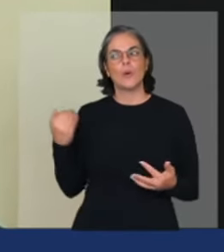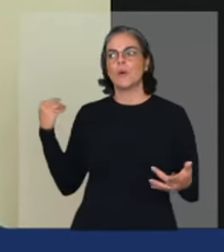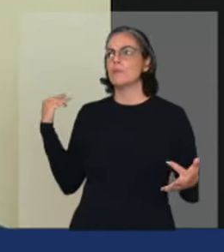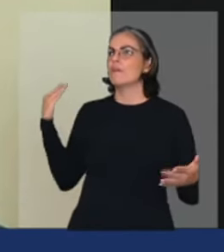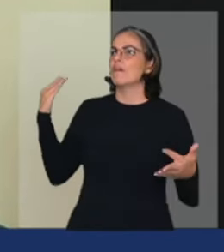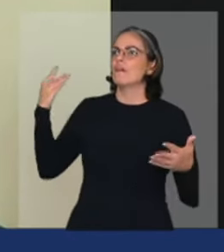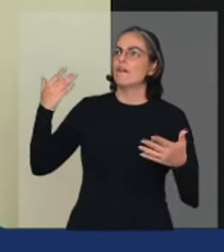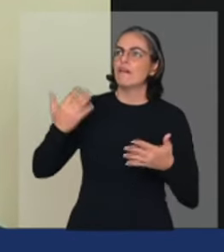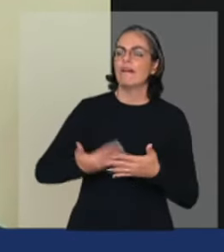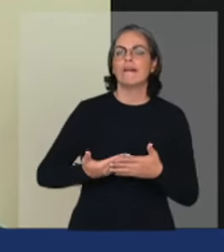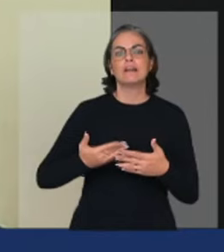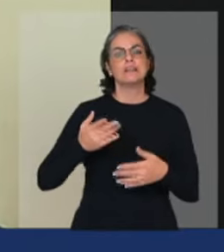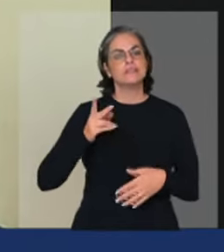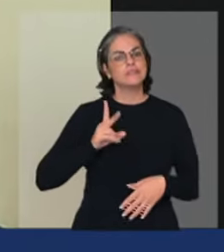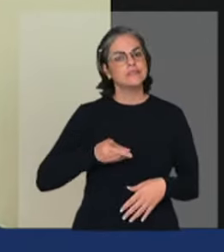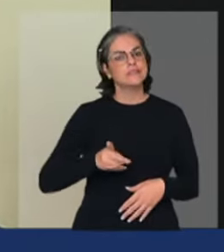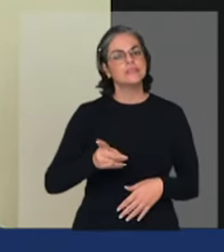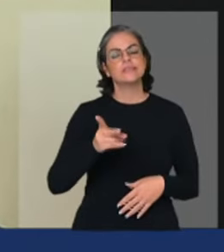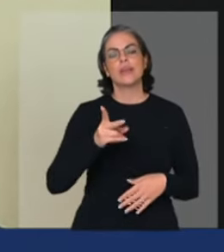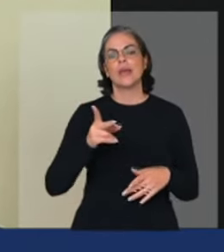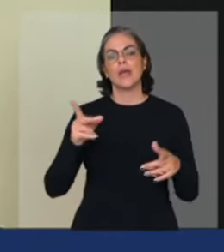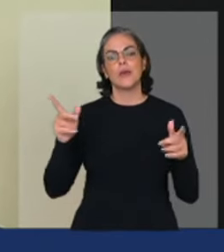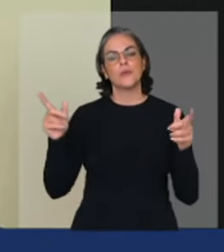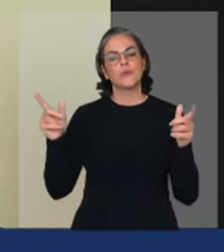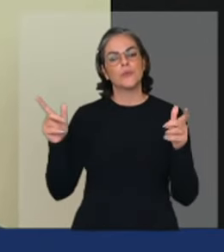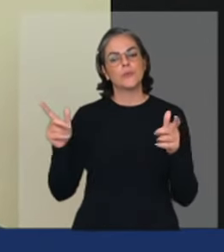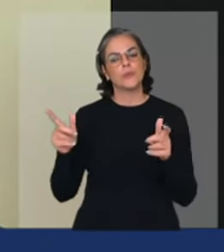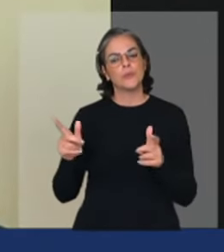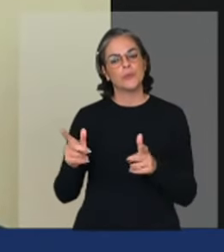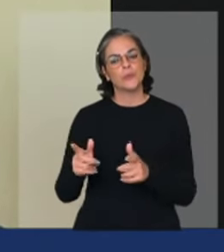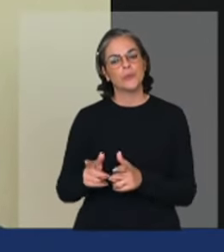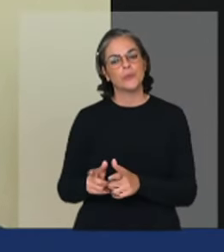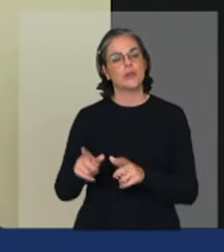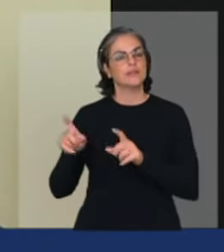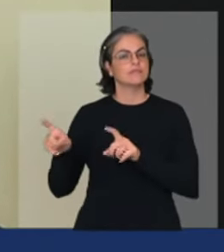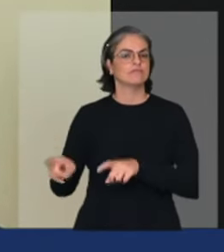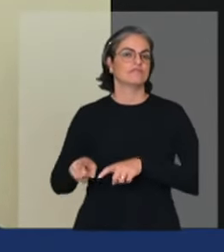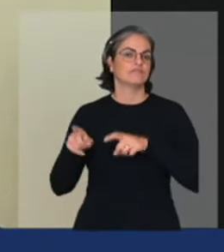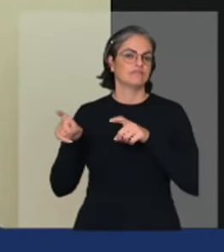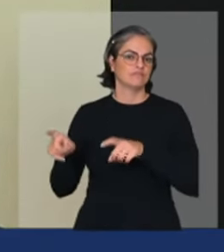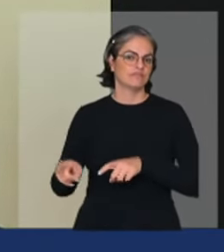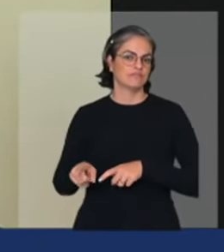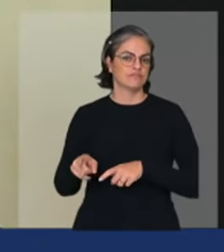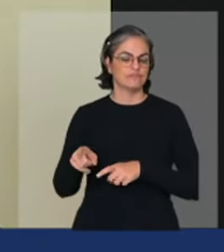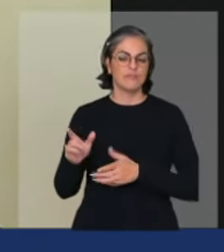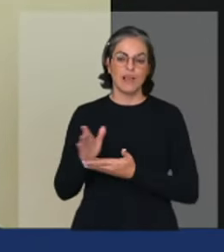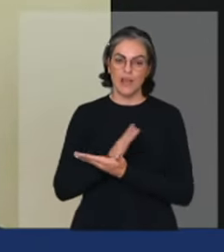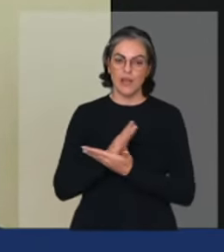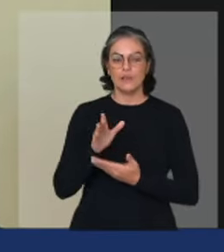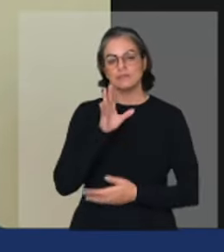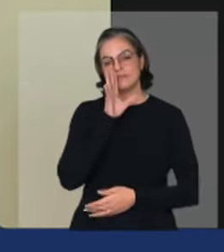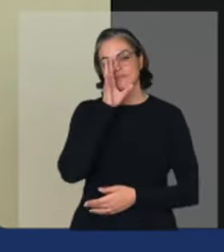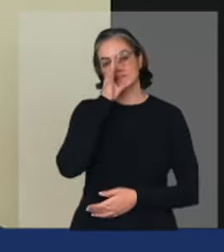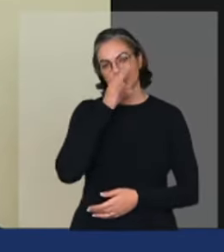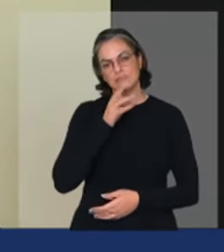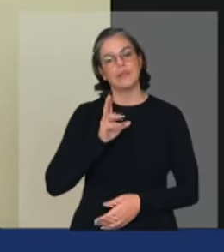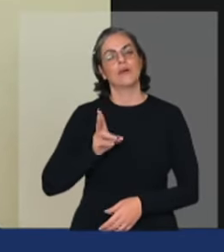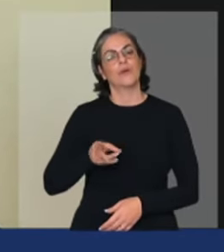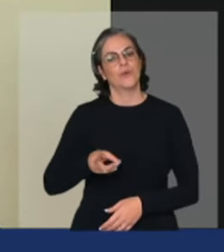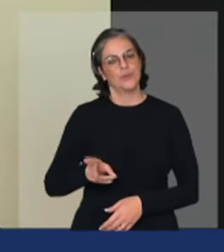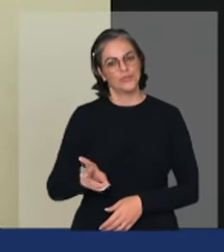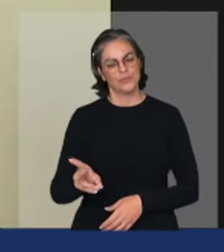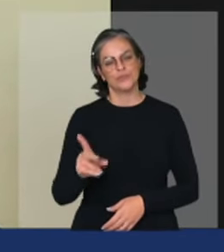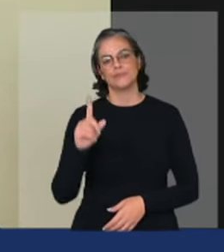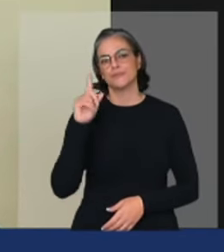o campo foi ficando sem gente e os que ficaram ficaram pela persistência e como disse o próprio escritor